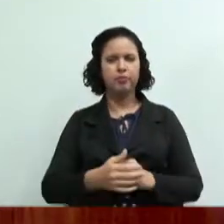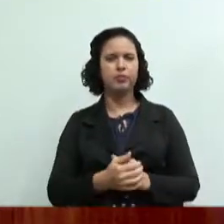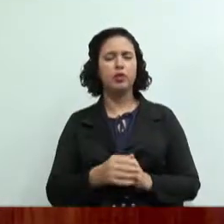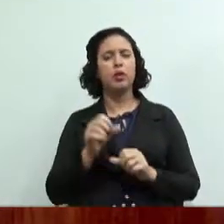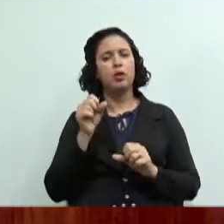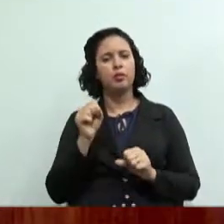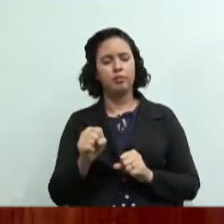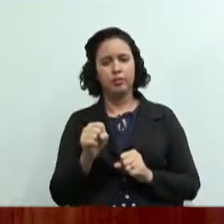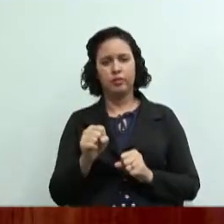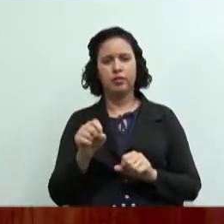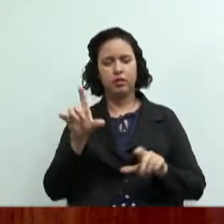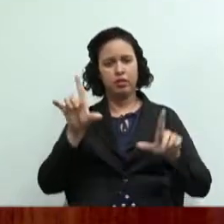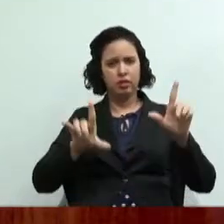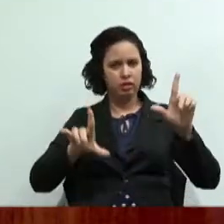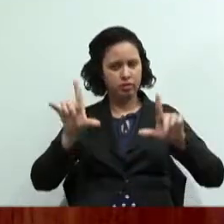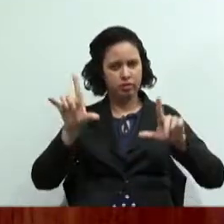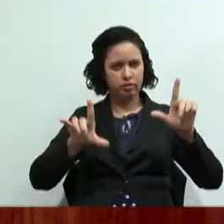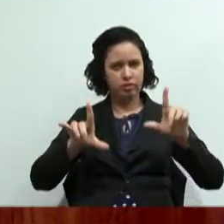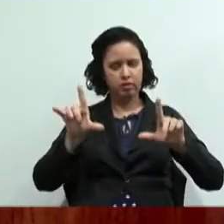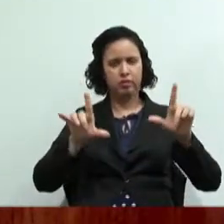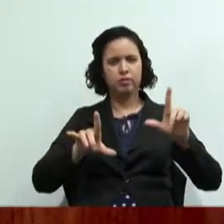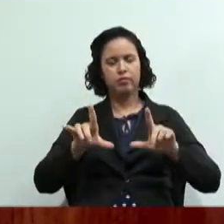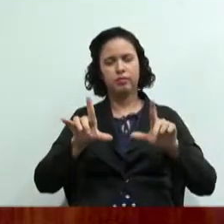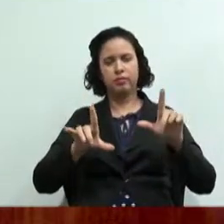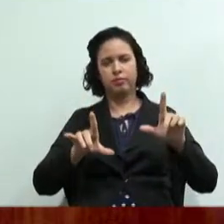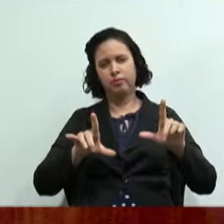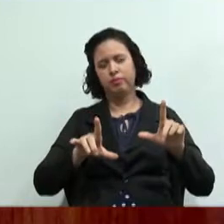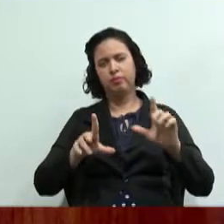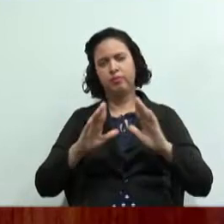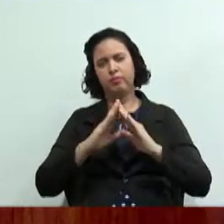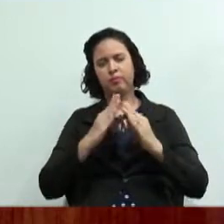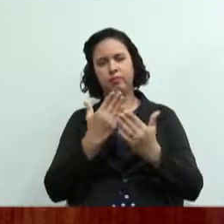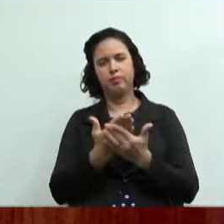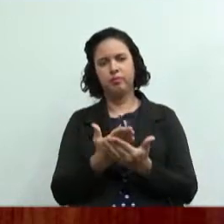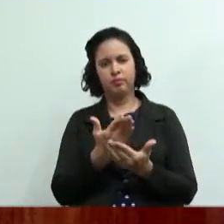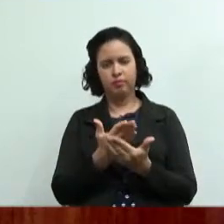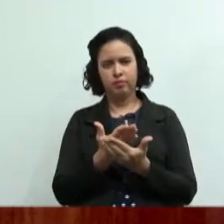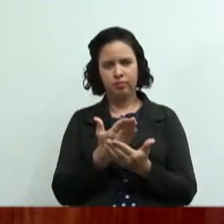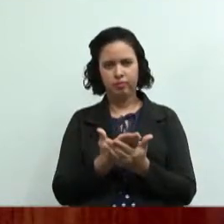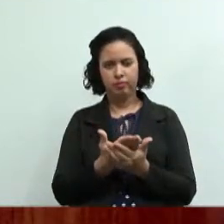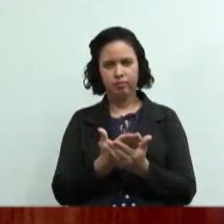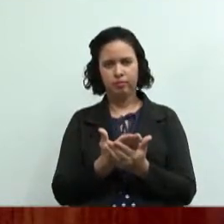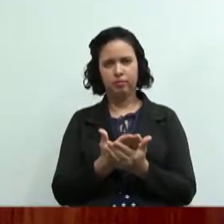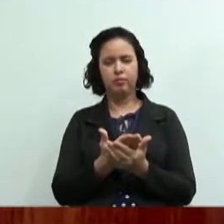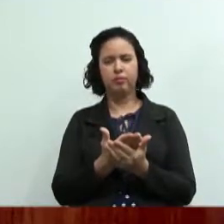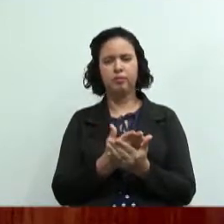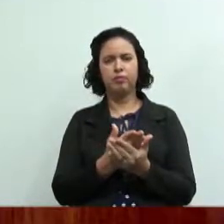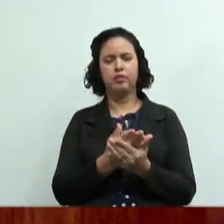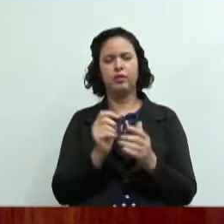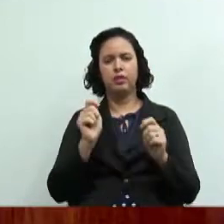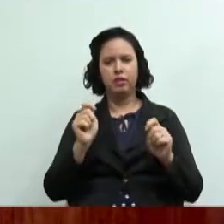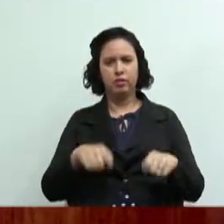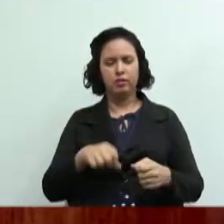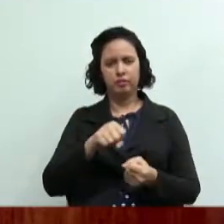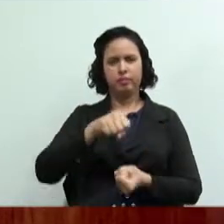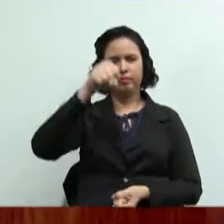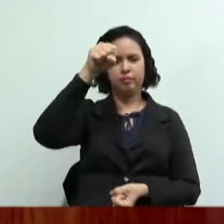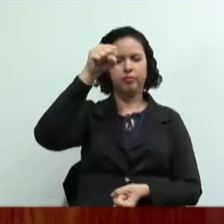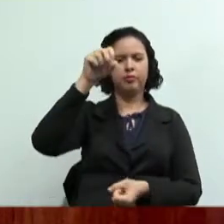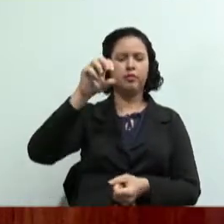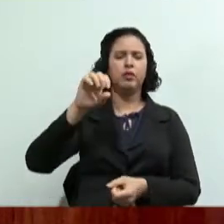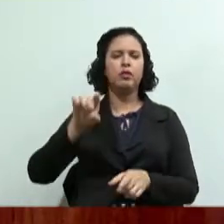televisão da escola passando do computador para a televisão com pendrive você pode apresentar o banner na televisão